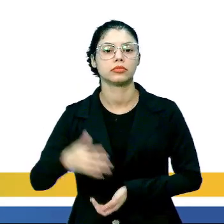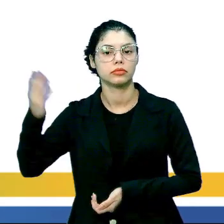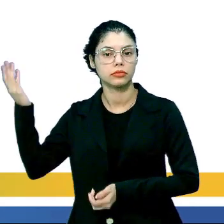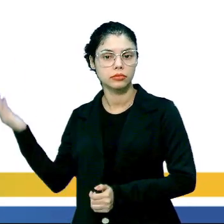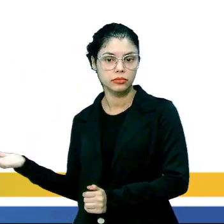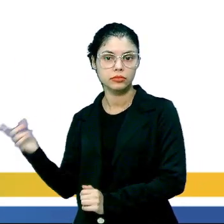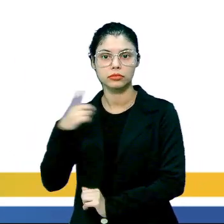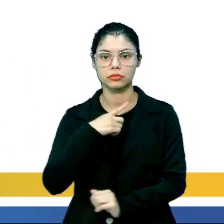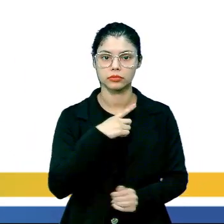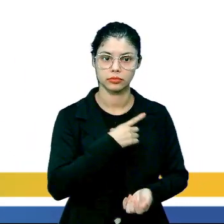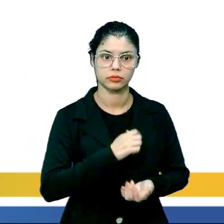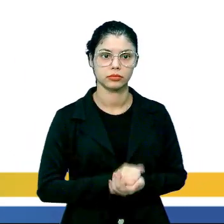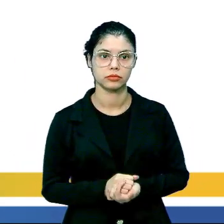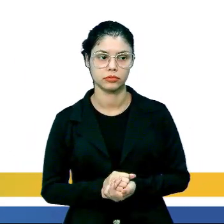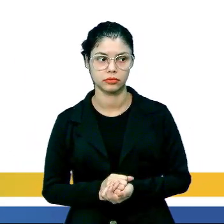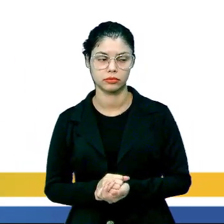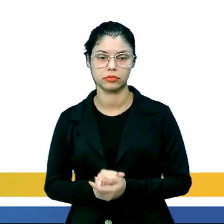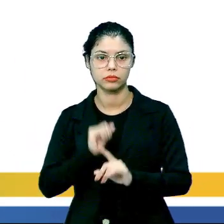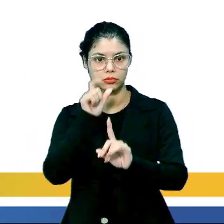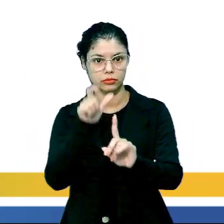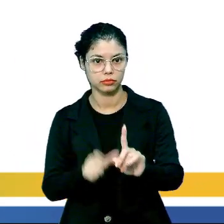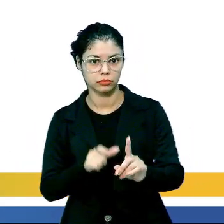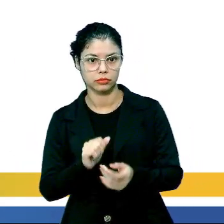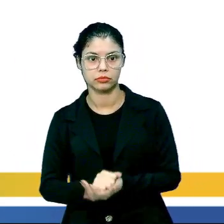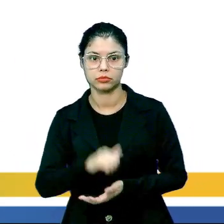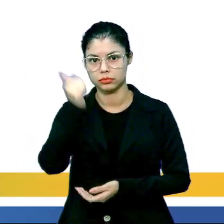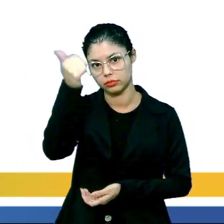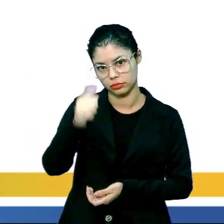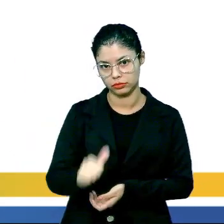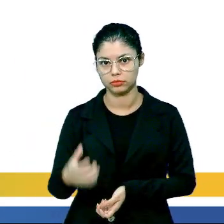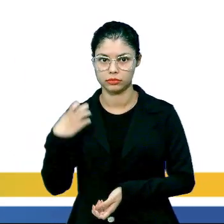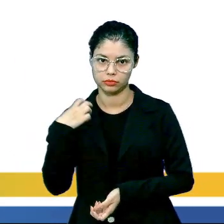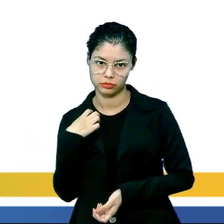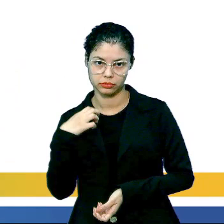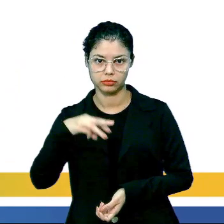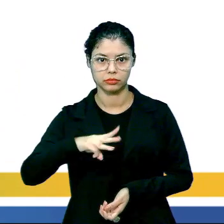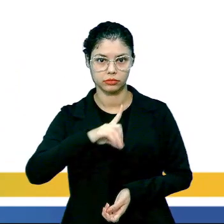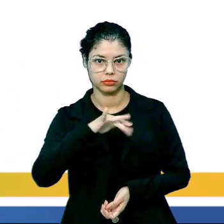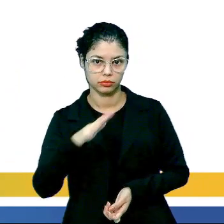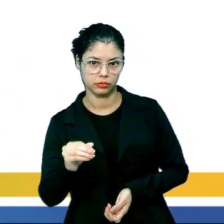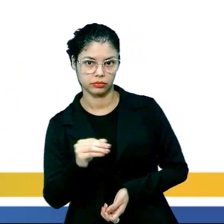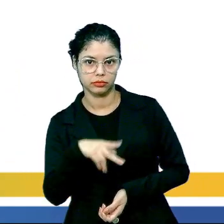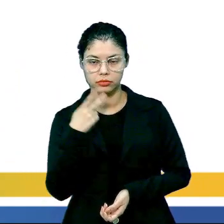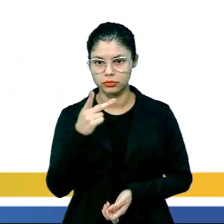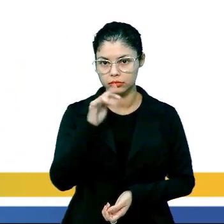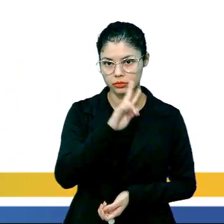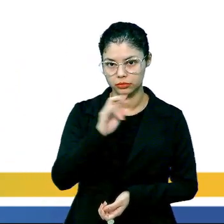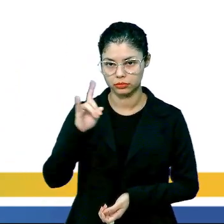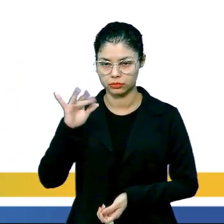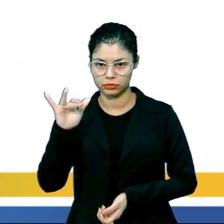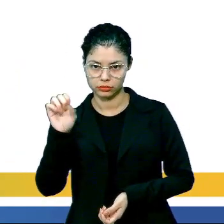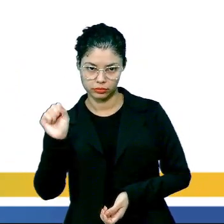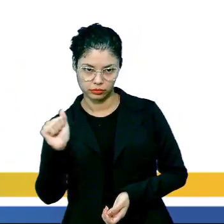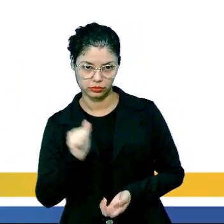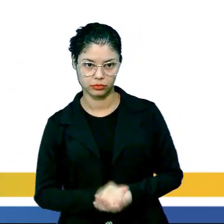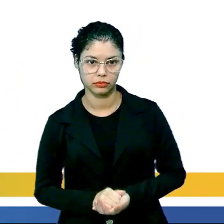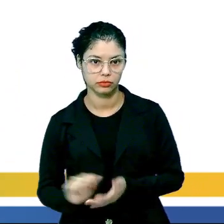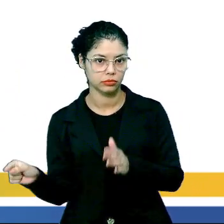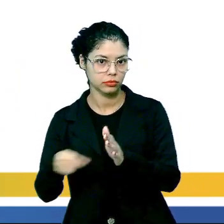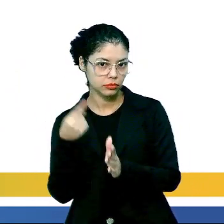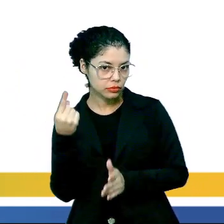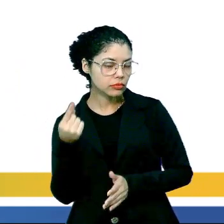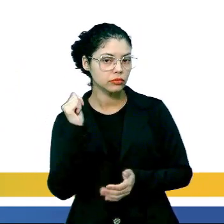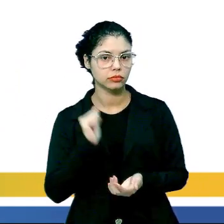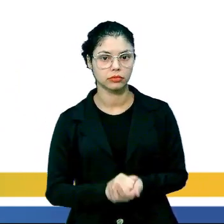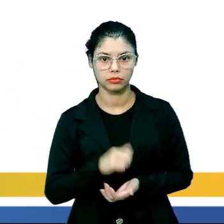E aí, nós temos aí refere-se a valores éticos ou morais supostamente irrefutáveis. Em